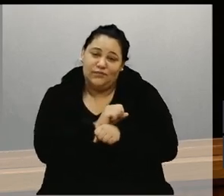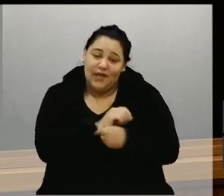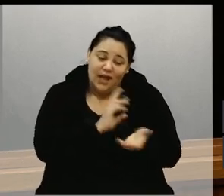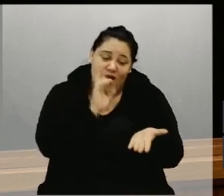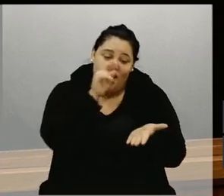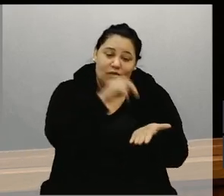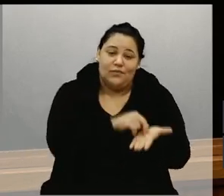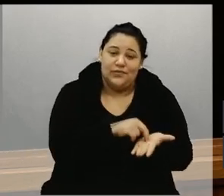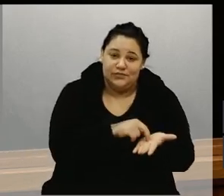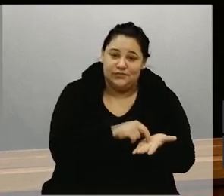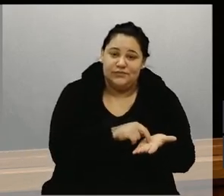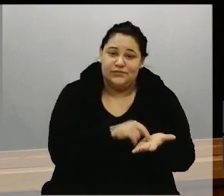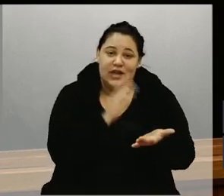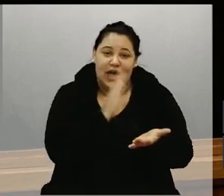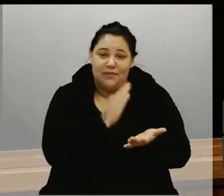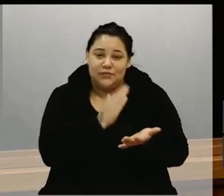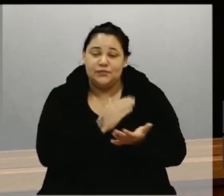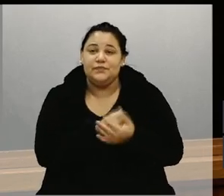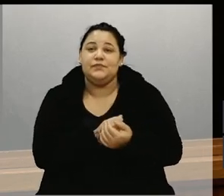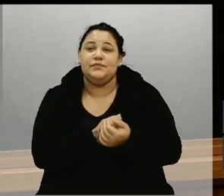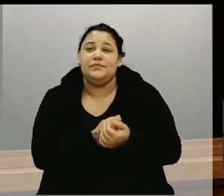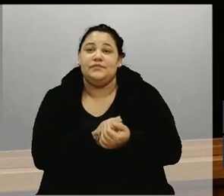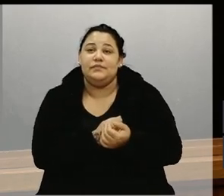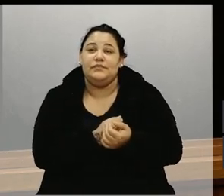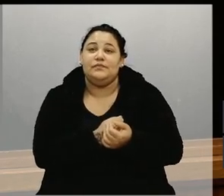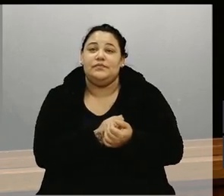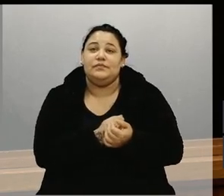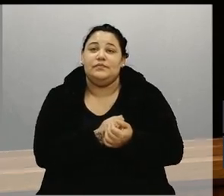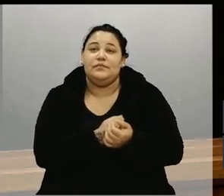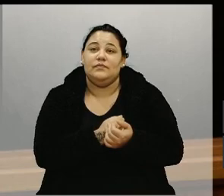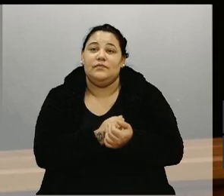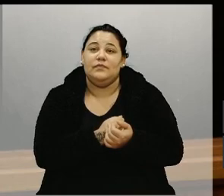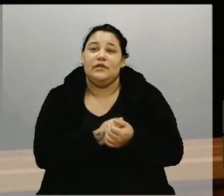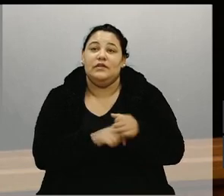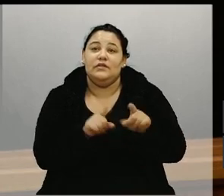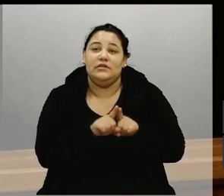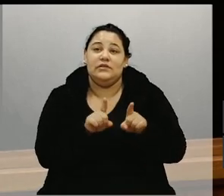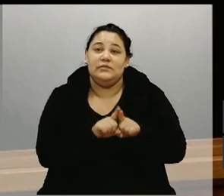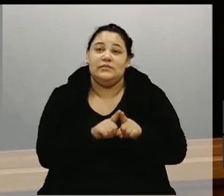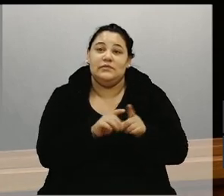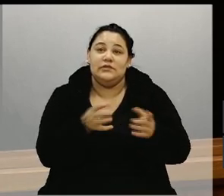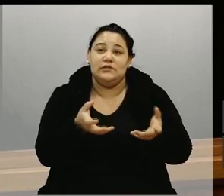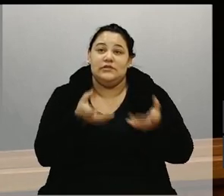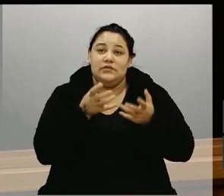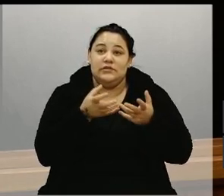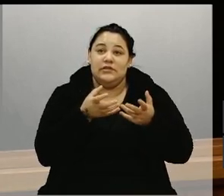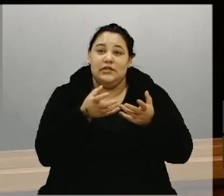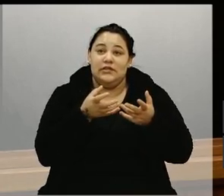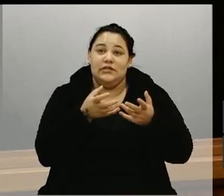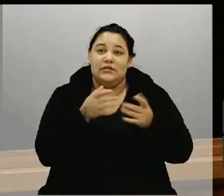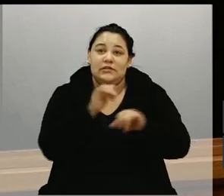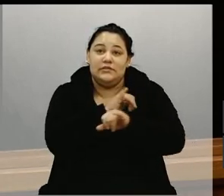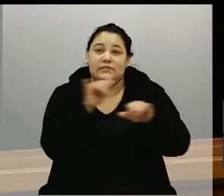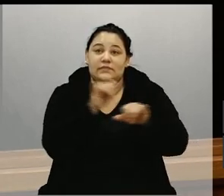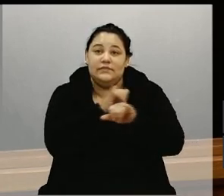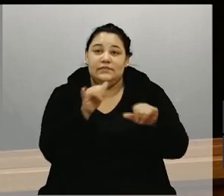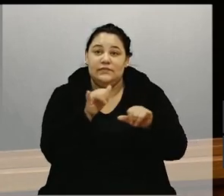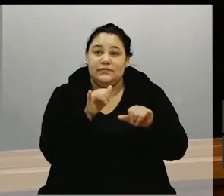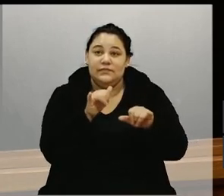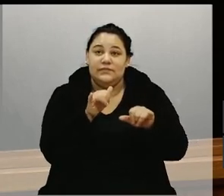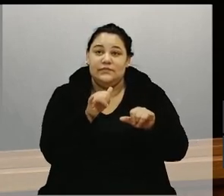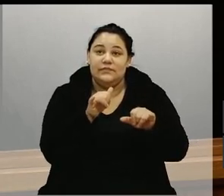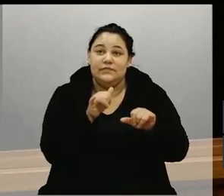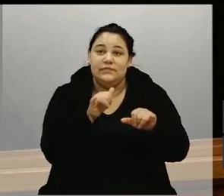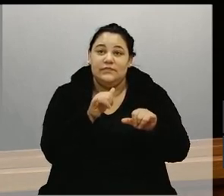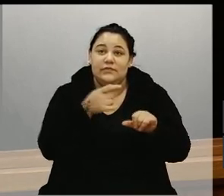maior brevidade possível. E ao mesmo tempo eu gostaria de anunciar aqui que nós estamos